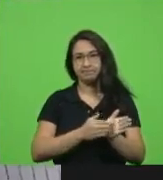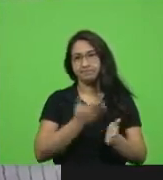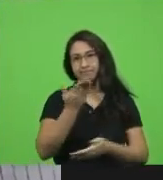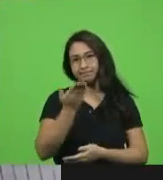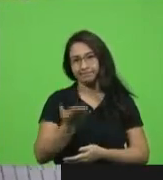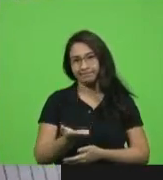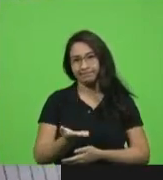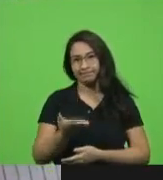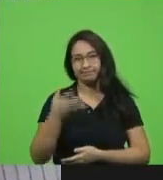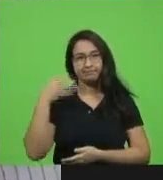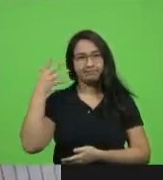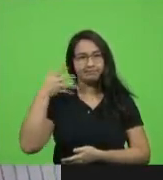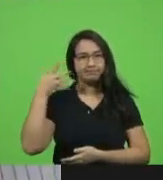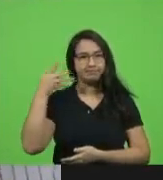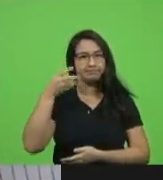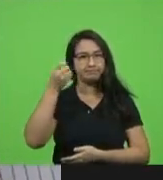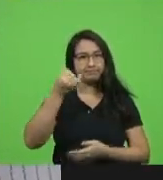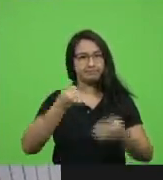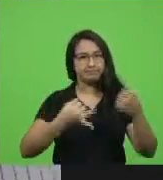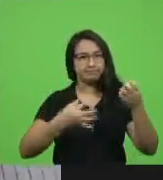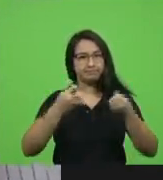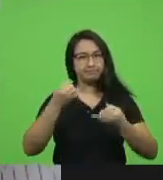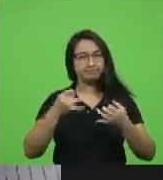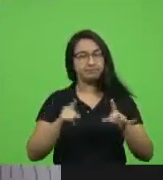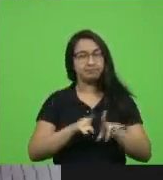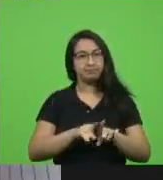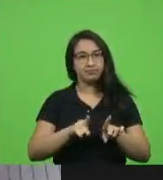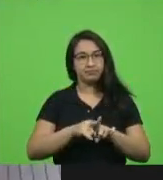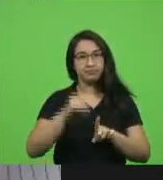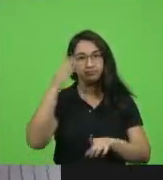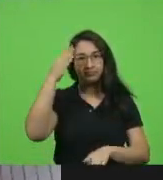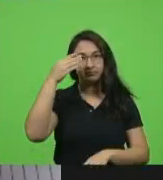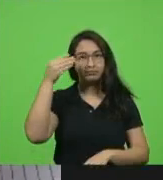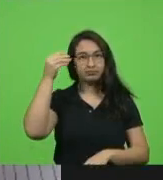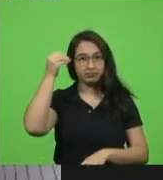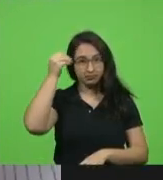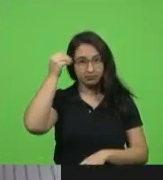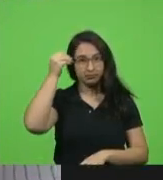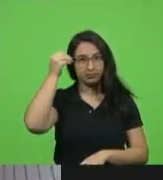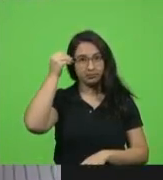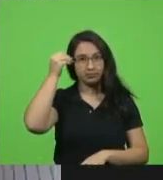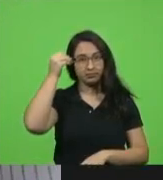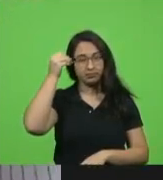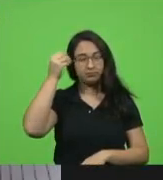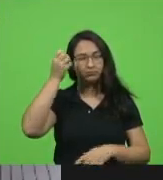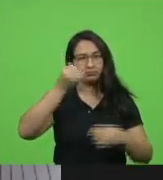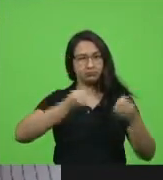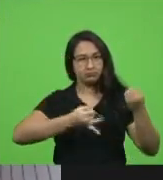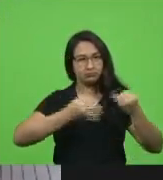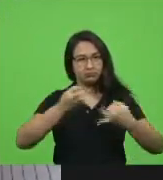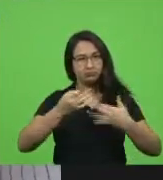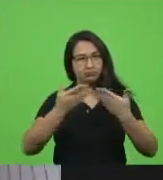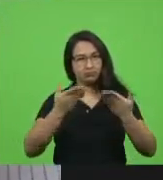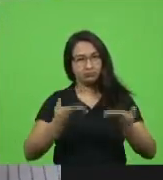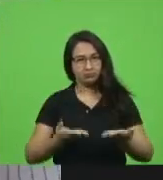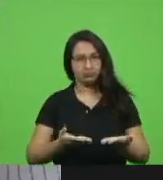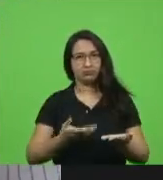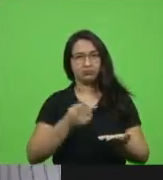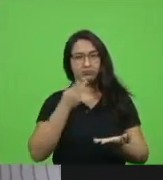palavras também da deputada Luciana que se a teve mais em cima do covid